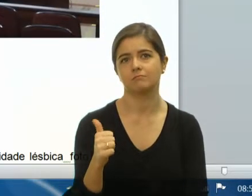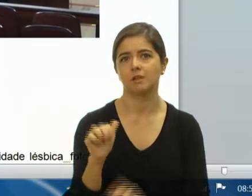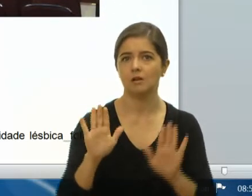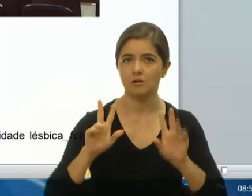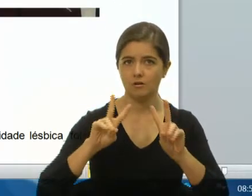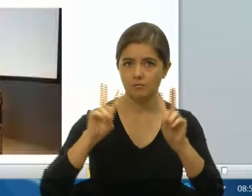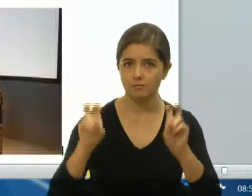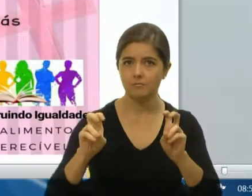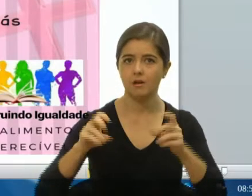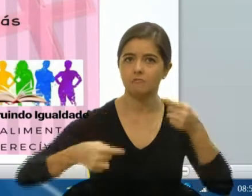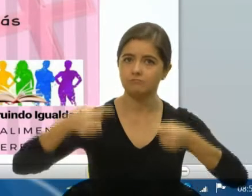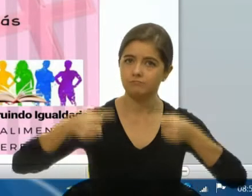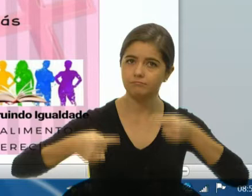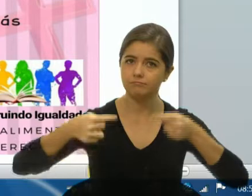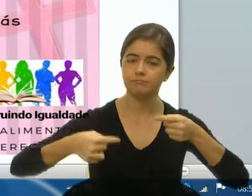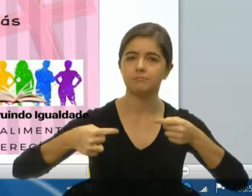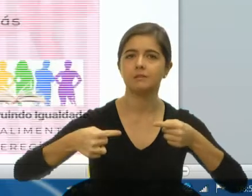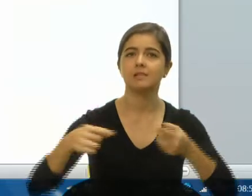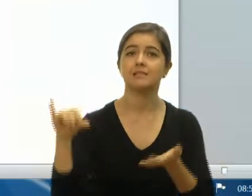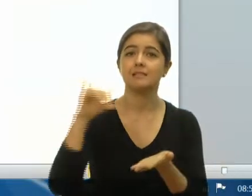cine-debate no Ortovaz.